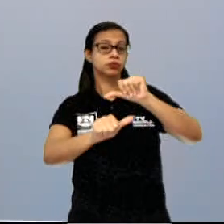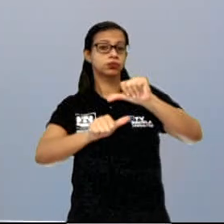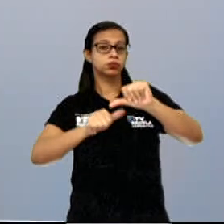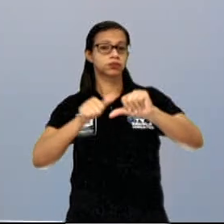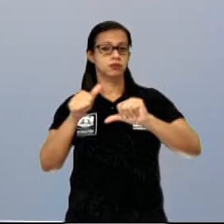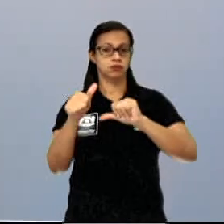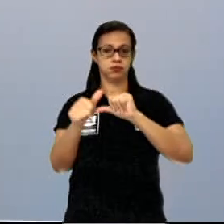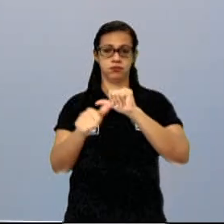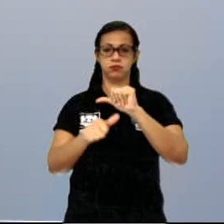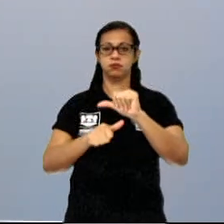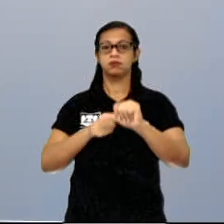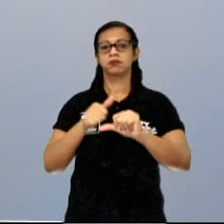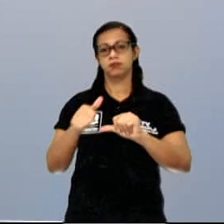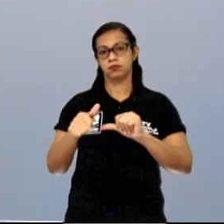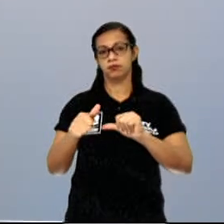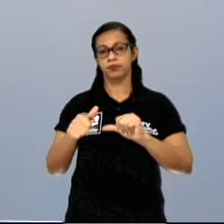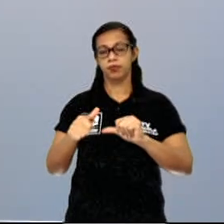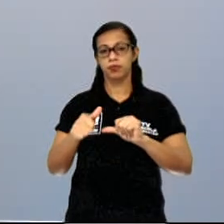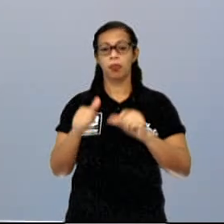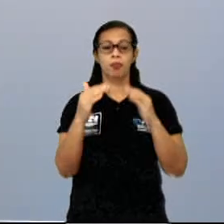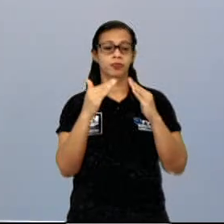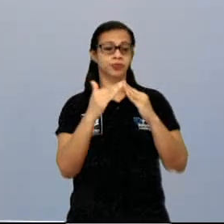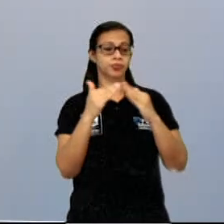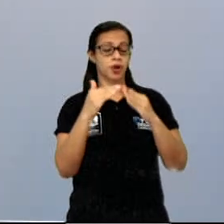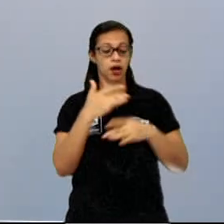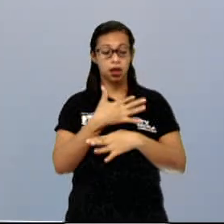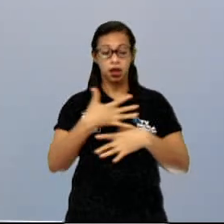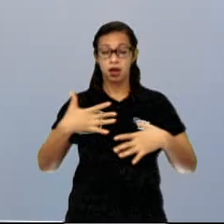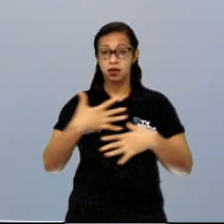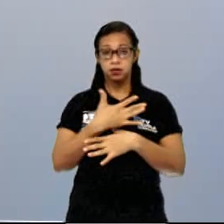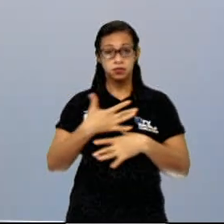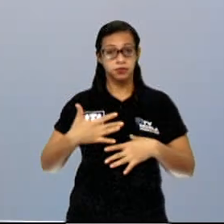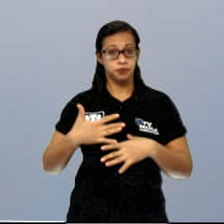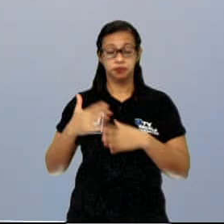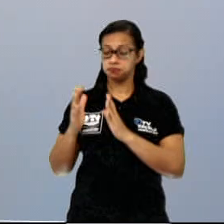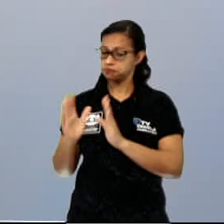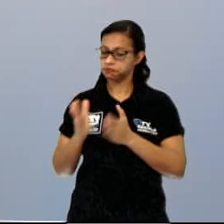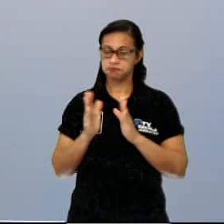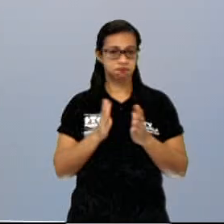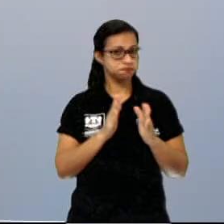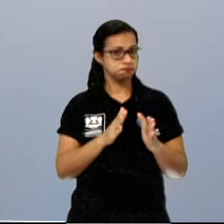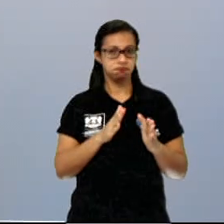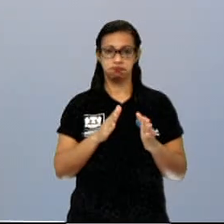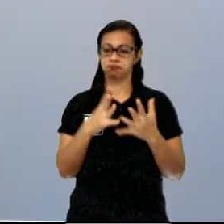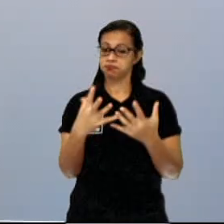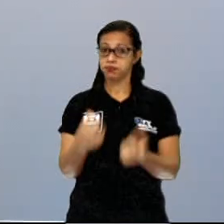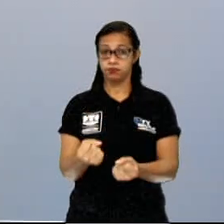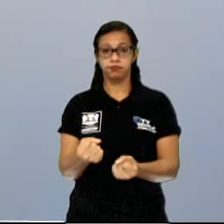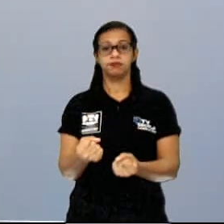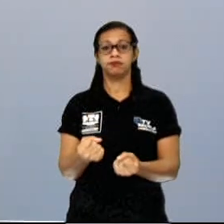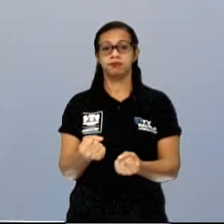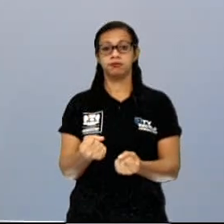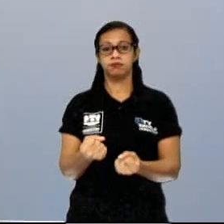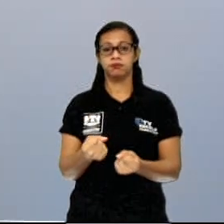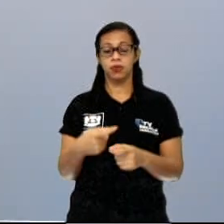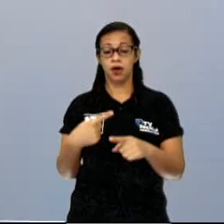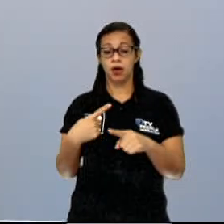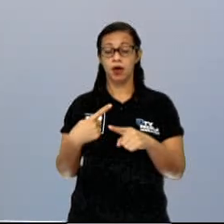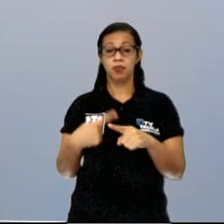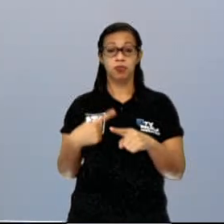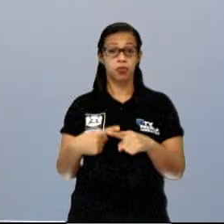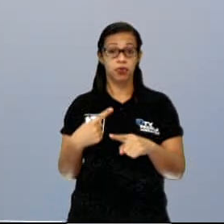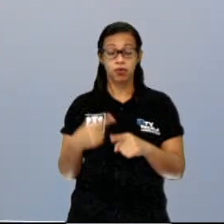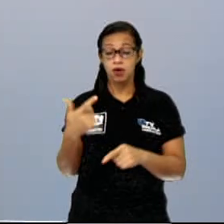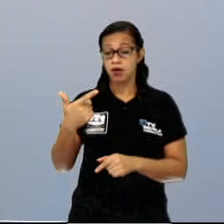cidade. E essas cidades não estavam preparadas para receber essas pessoas. As condições sanitárias eram péssimas. Não havia